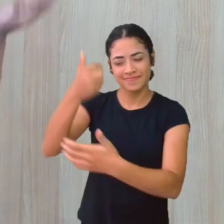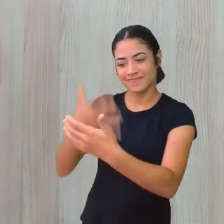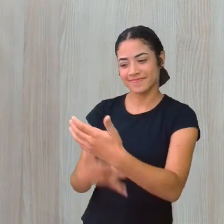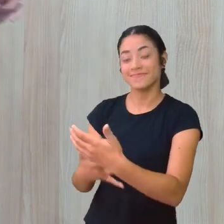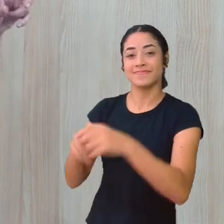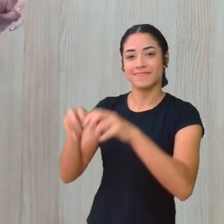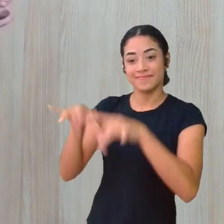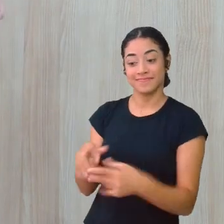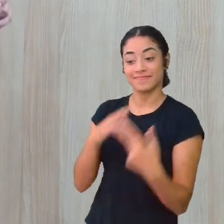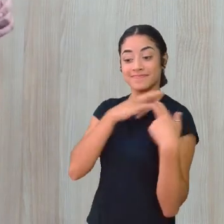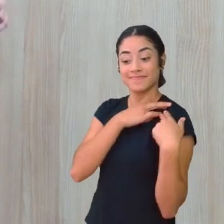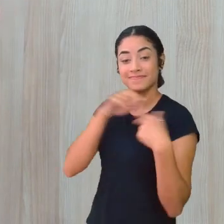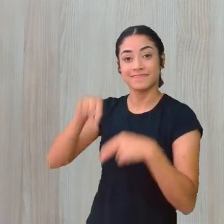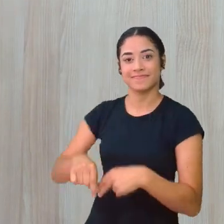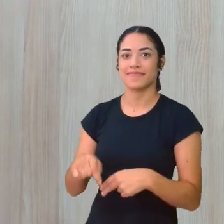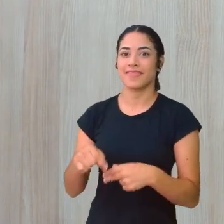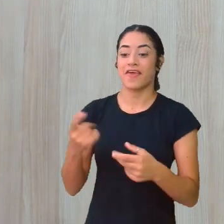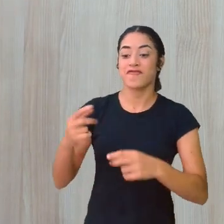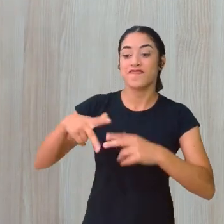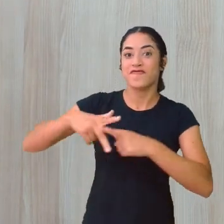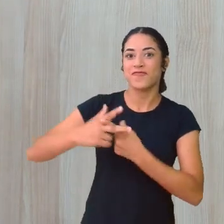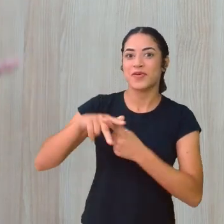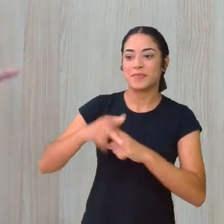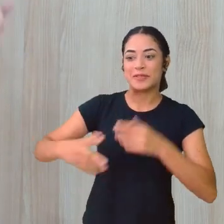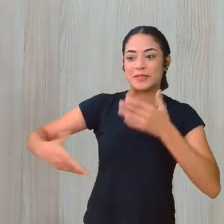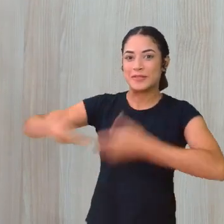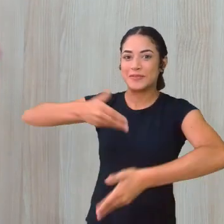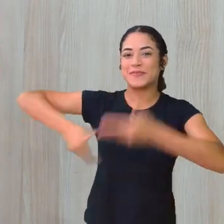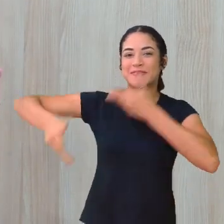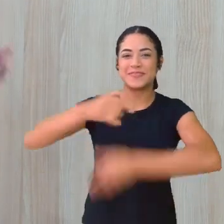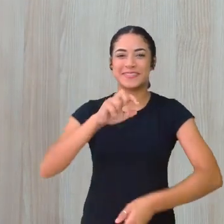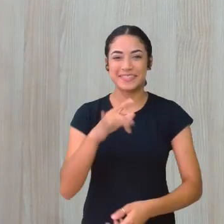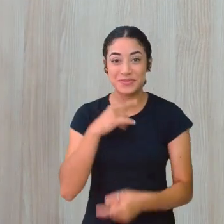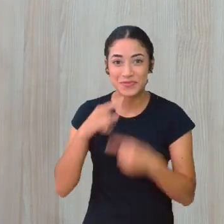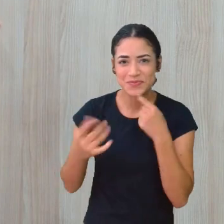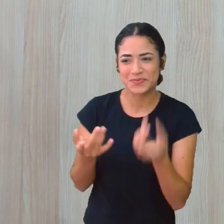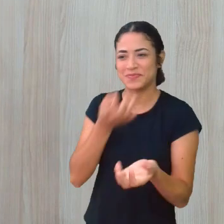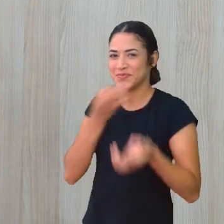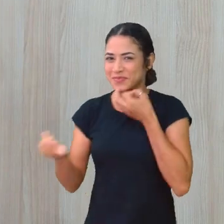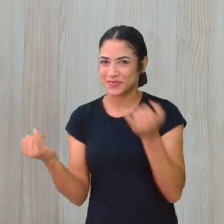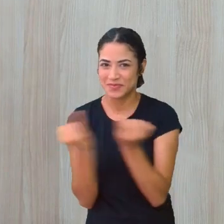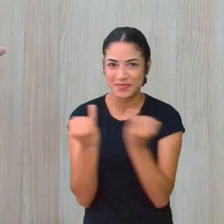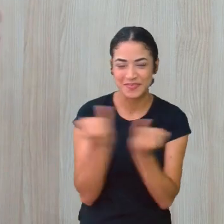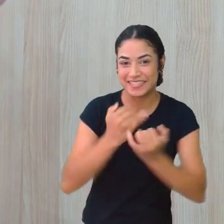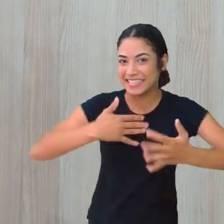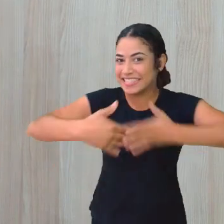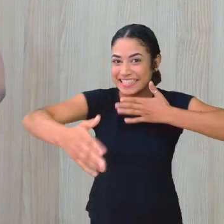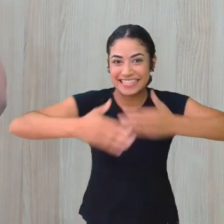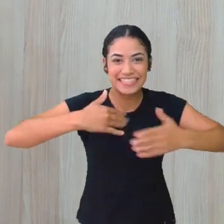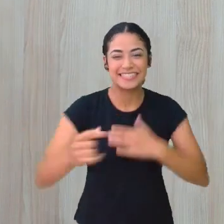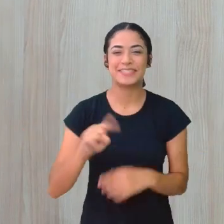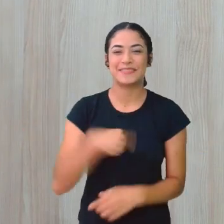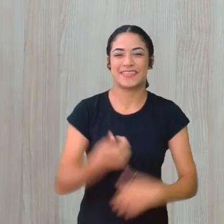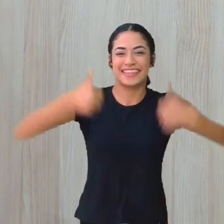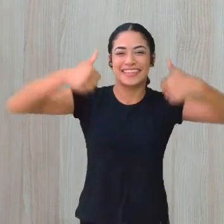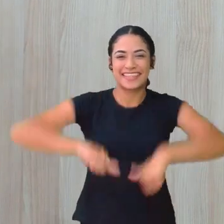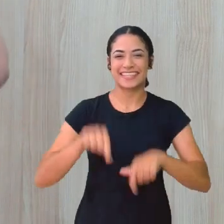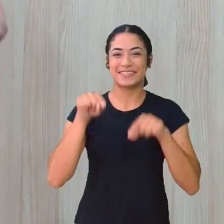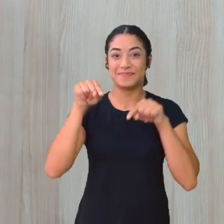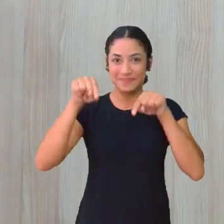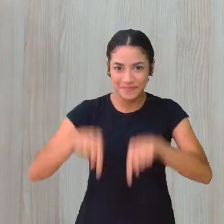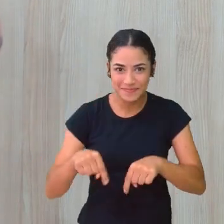que é a nossa ferramenta interacional. Então qualquer dúvida, comentário, fofoca, biscoitinha, a gente tá aqui pra receber.